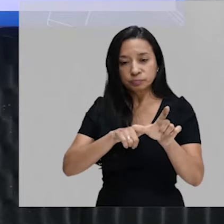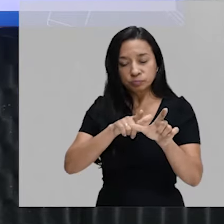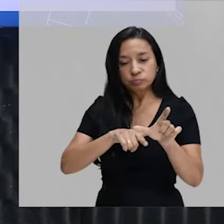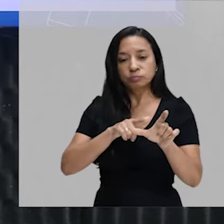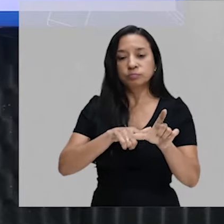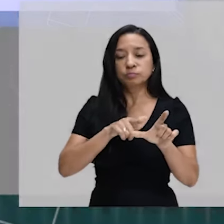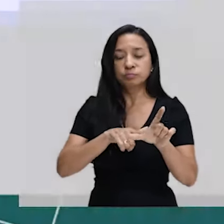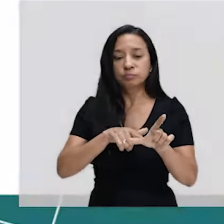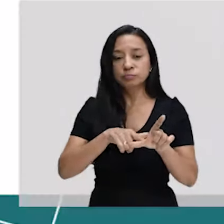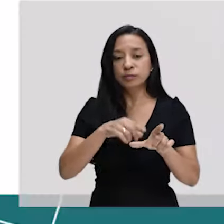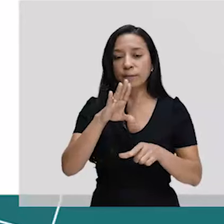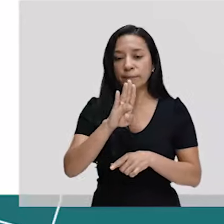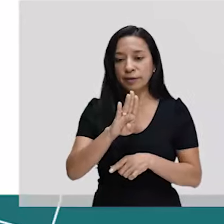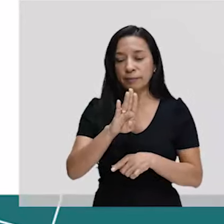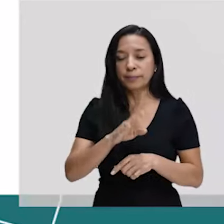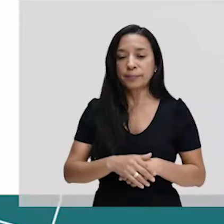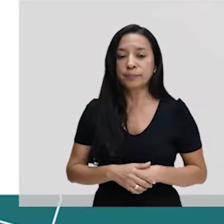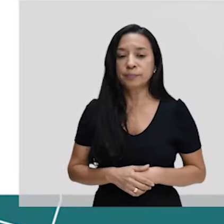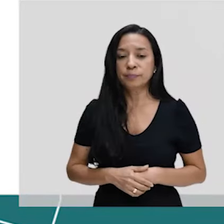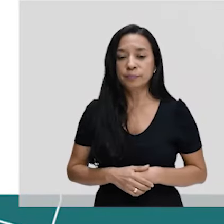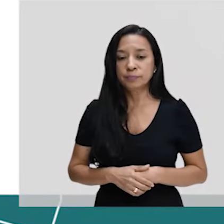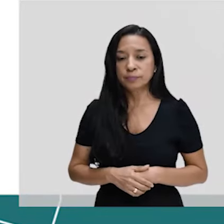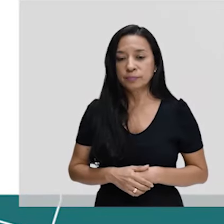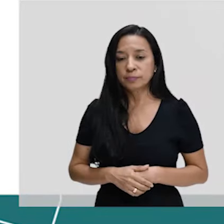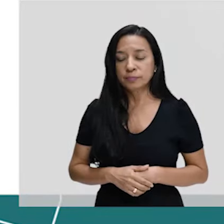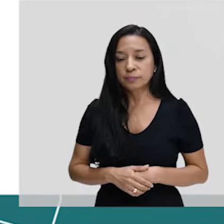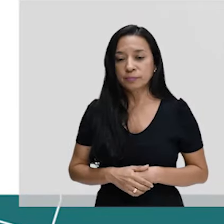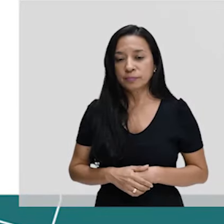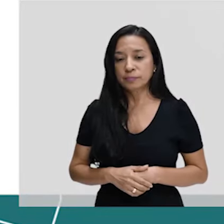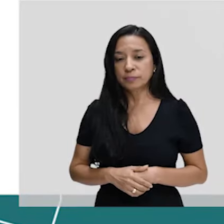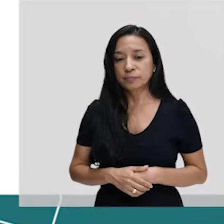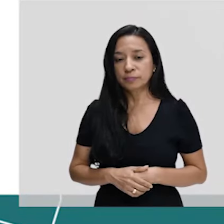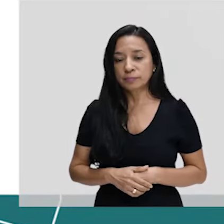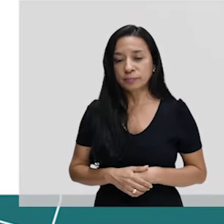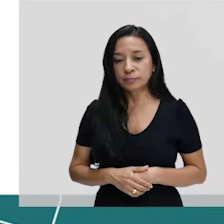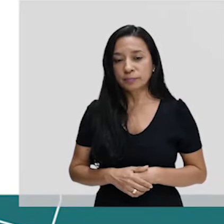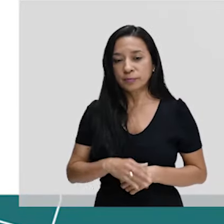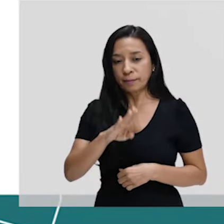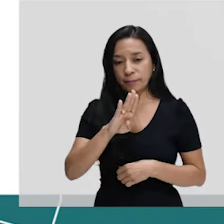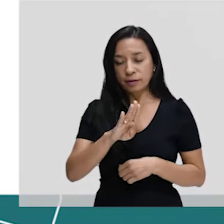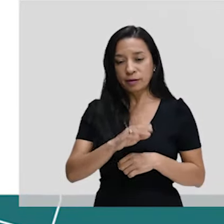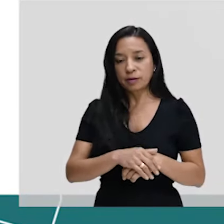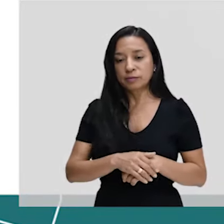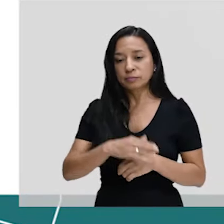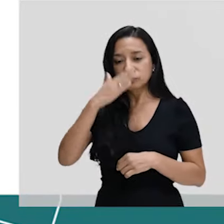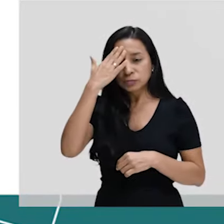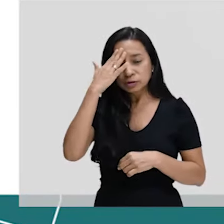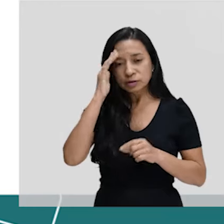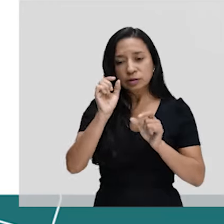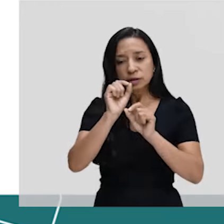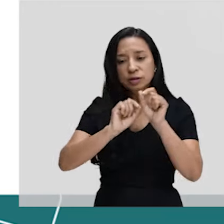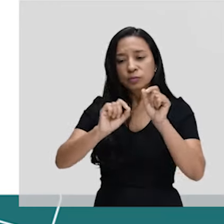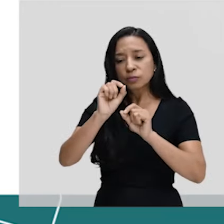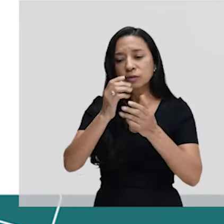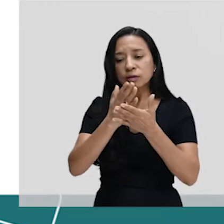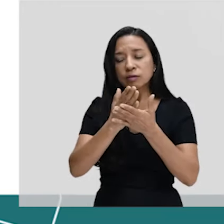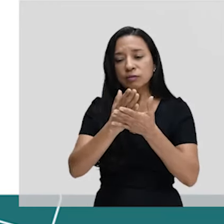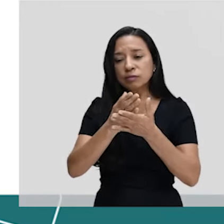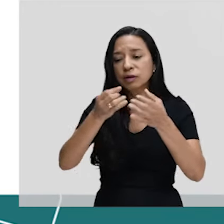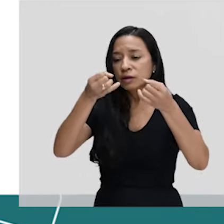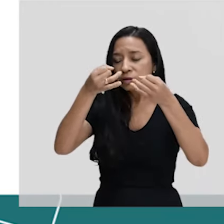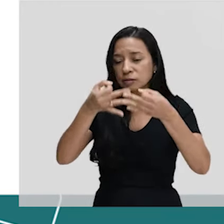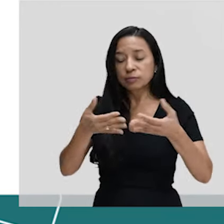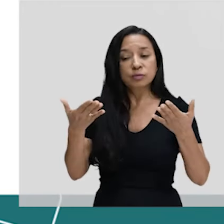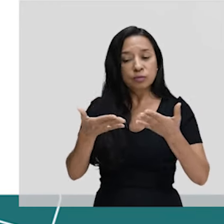residual. E a terceira é clasmocitose. A alternativa vai ser a letra B. Só para você entender o que eu acabei de falar